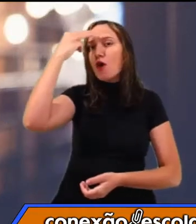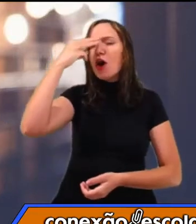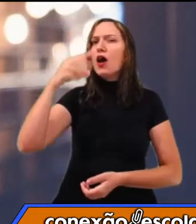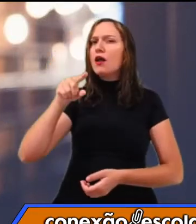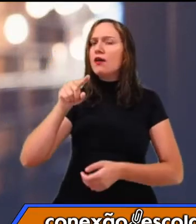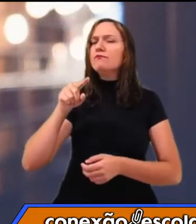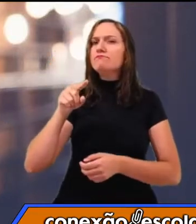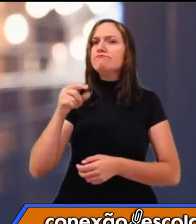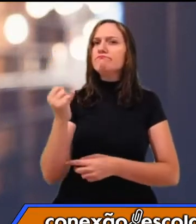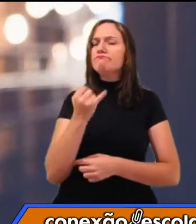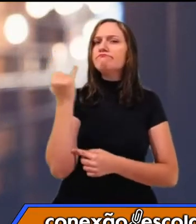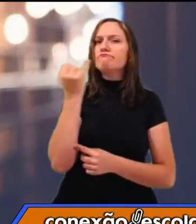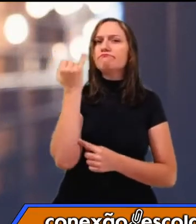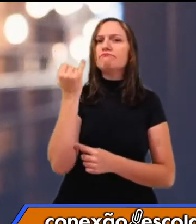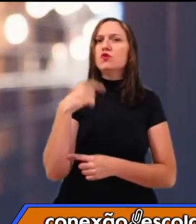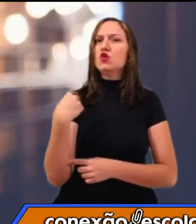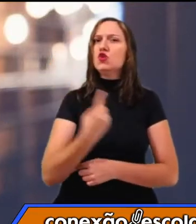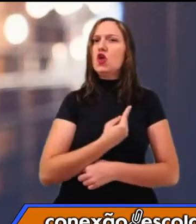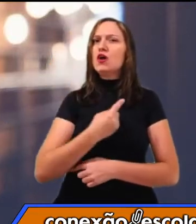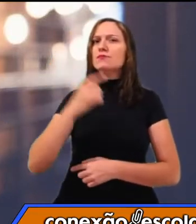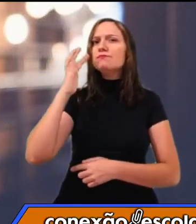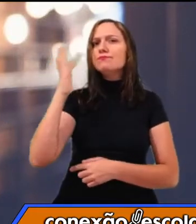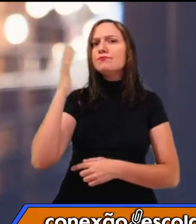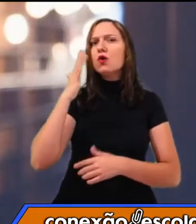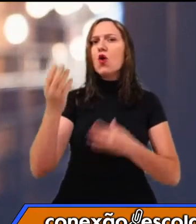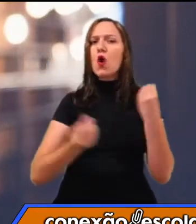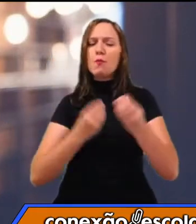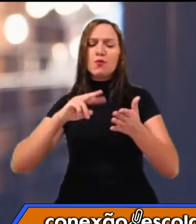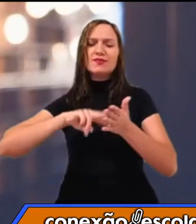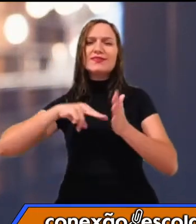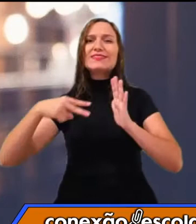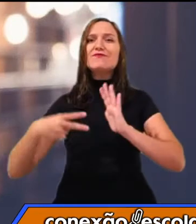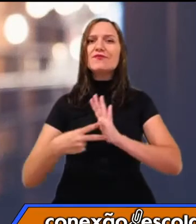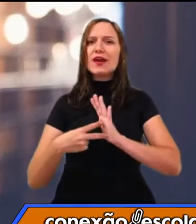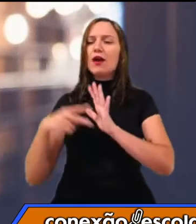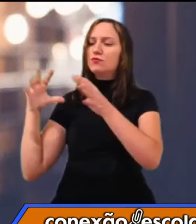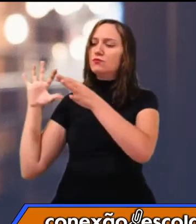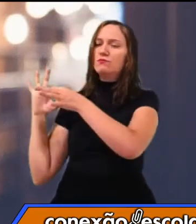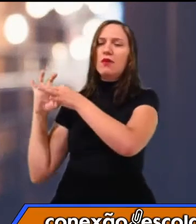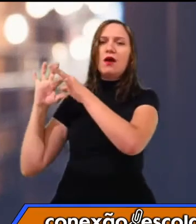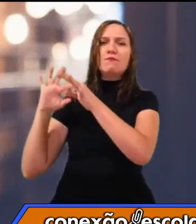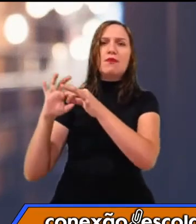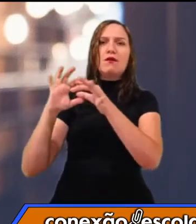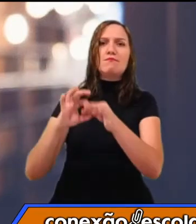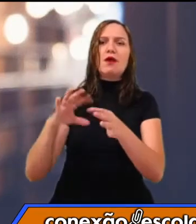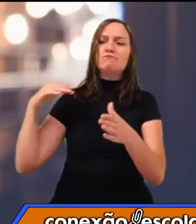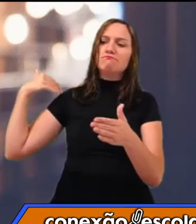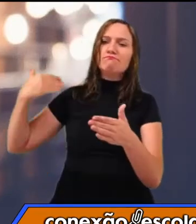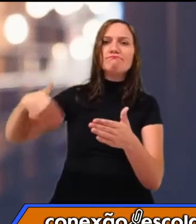lidando com essa construção de significados a respeito do passado, né?